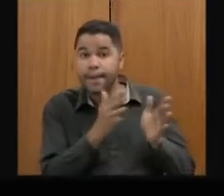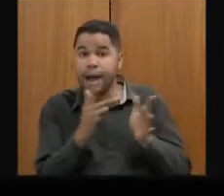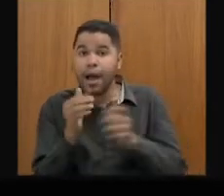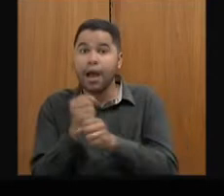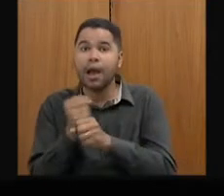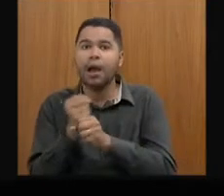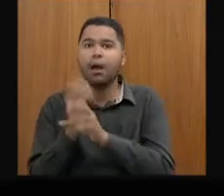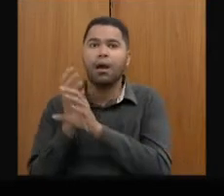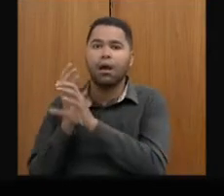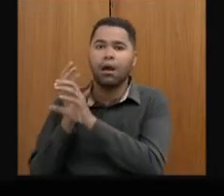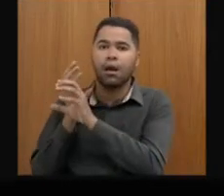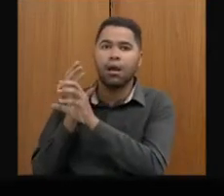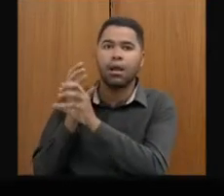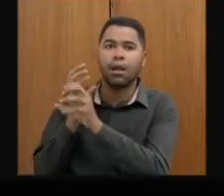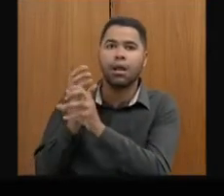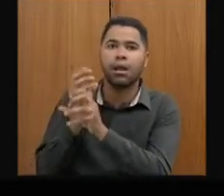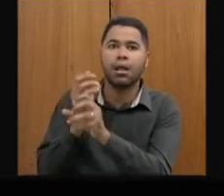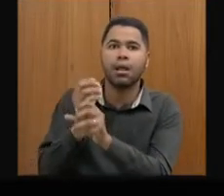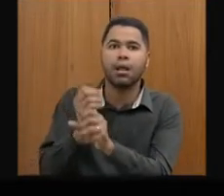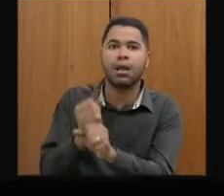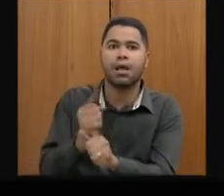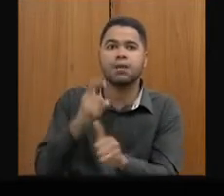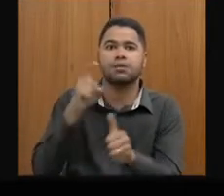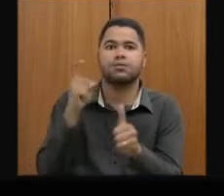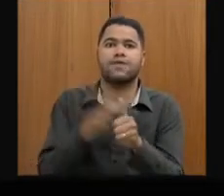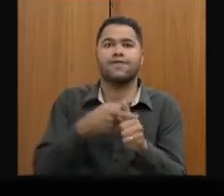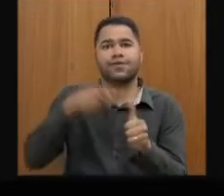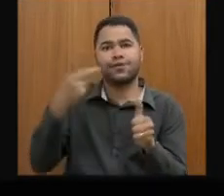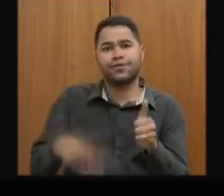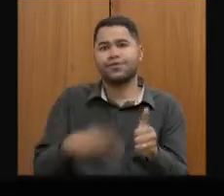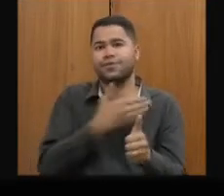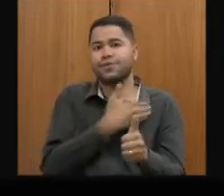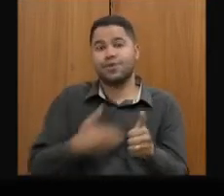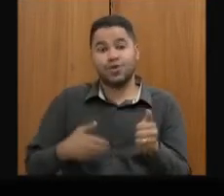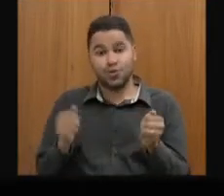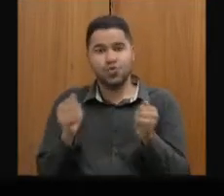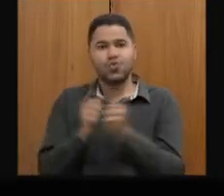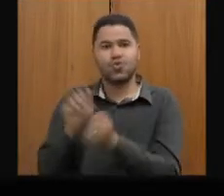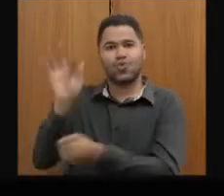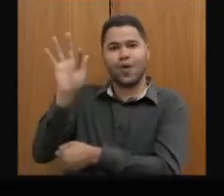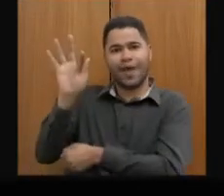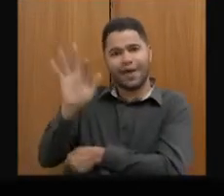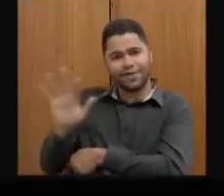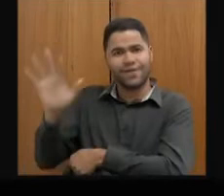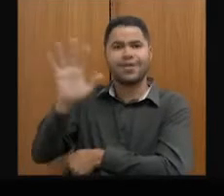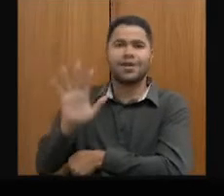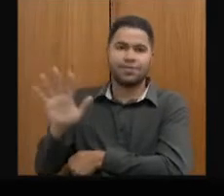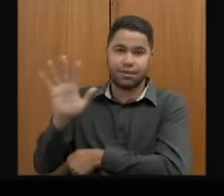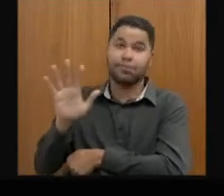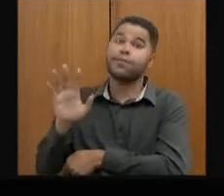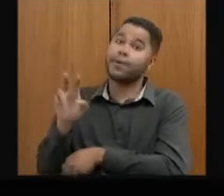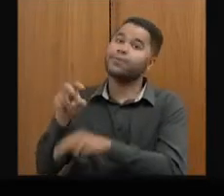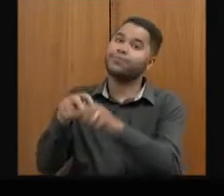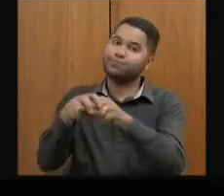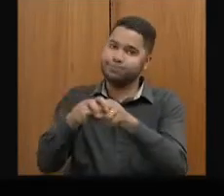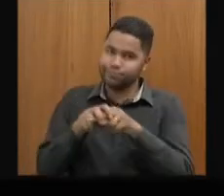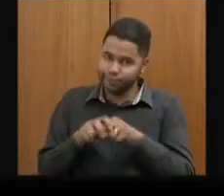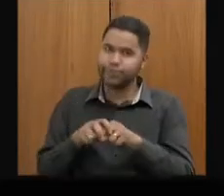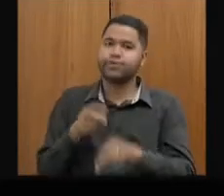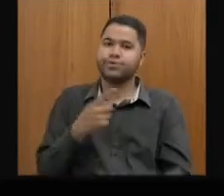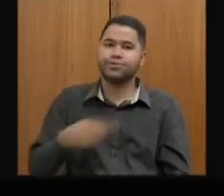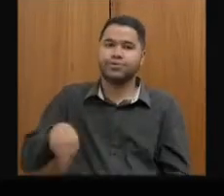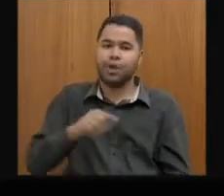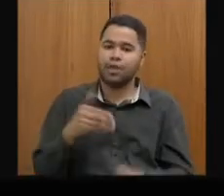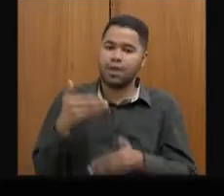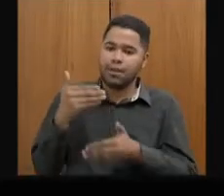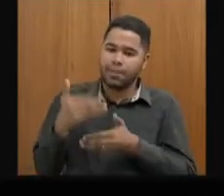ele se acumula no saldo devedor do Estado, junto à União. Então, esse é um motivo que a gente tem aí, um